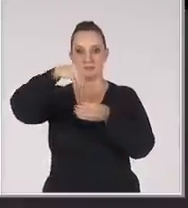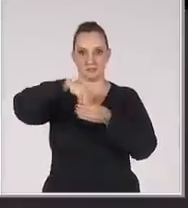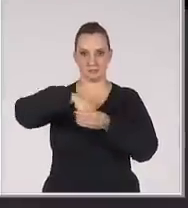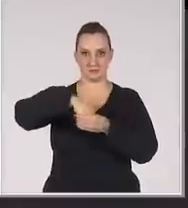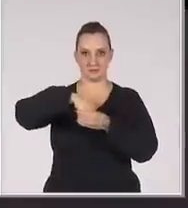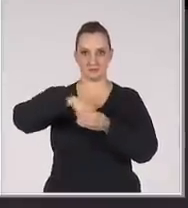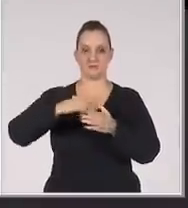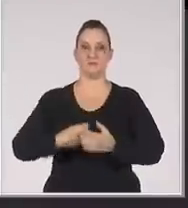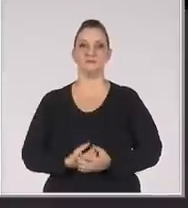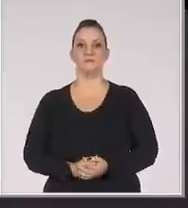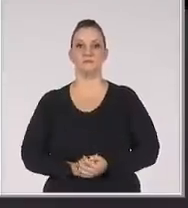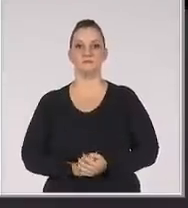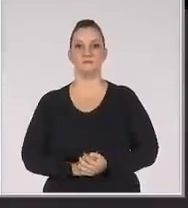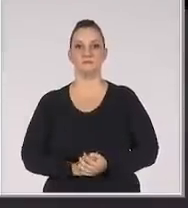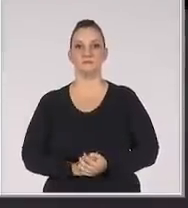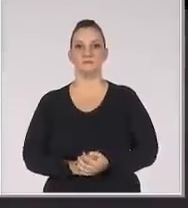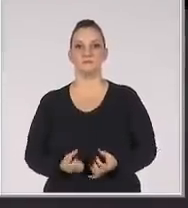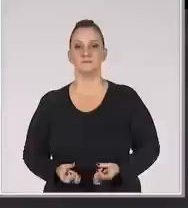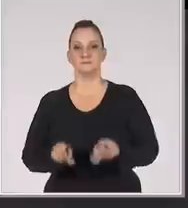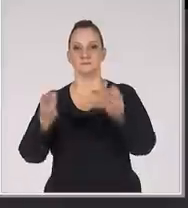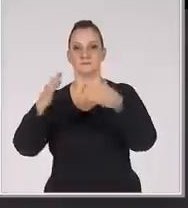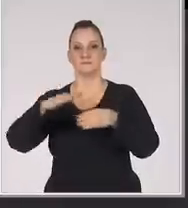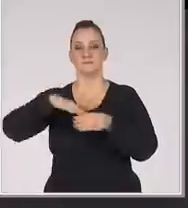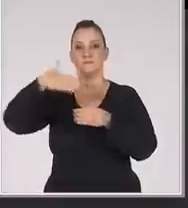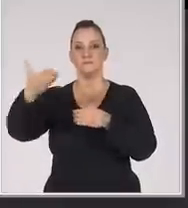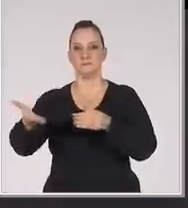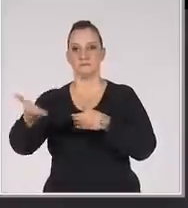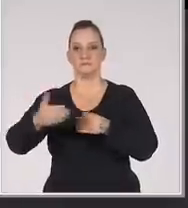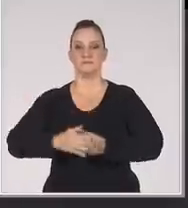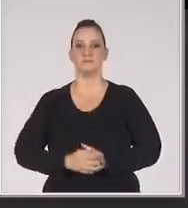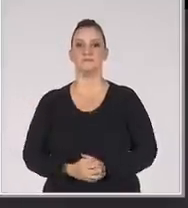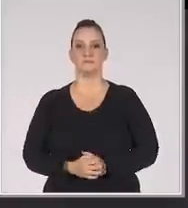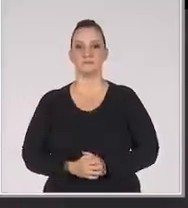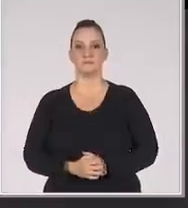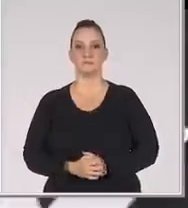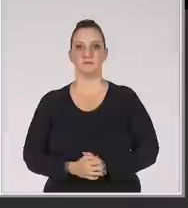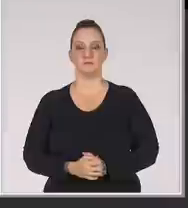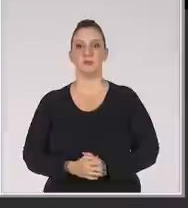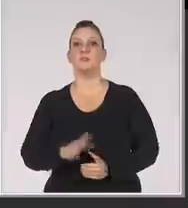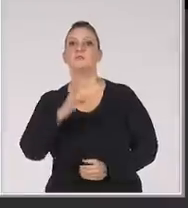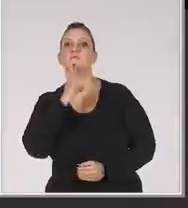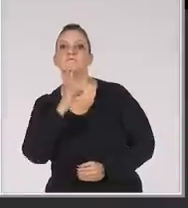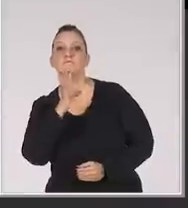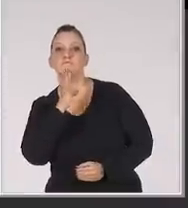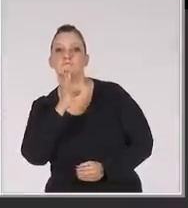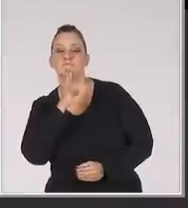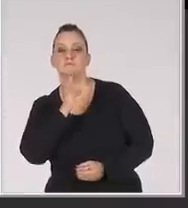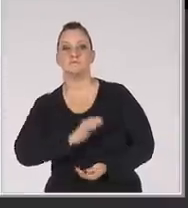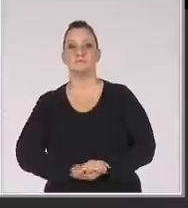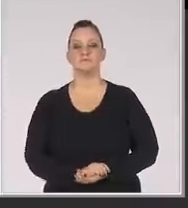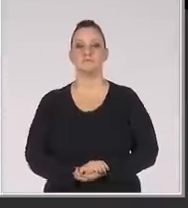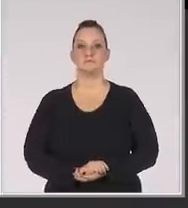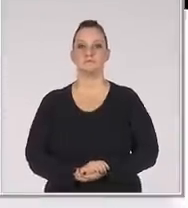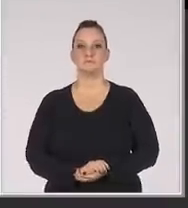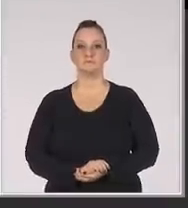internas Vendas externas Conhecimentos